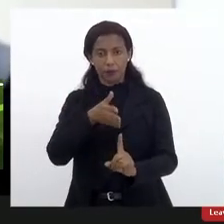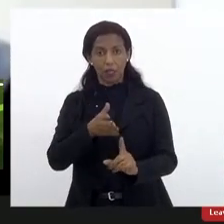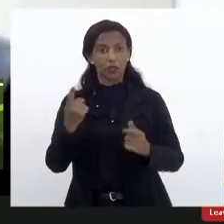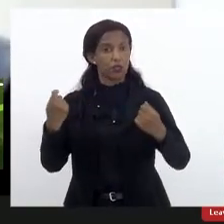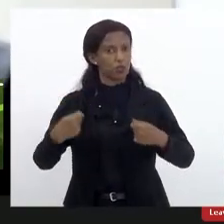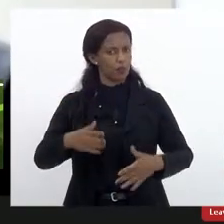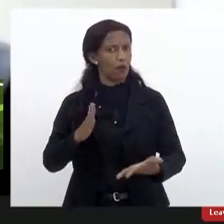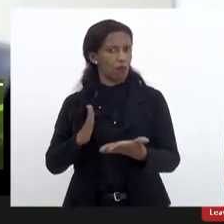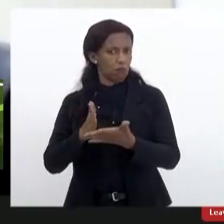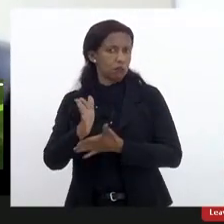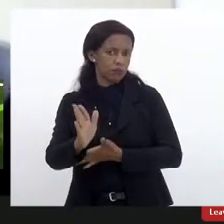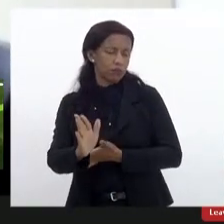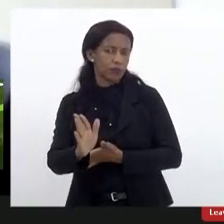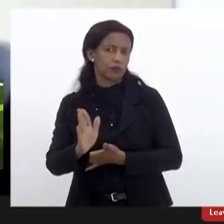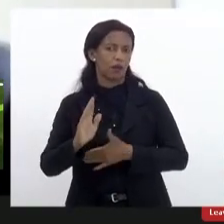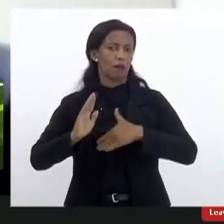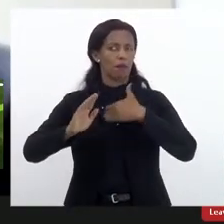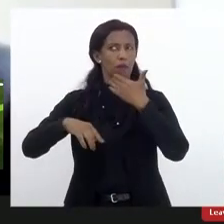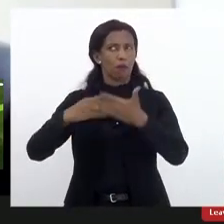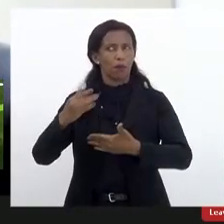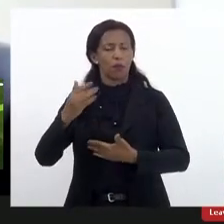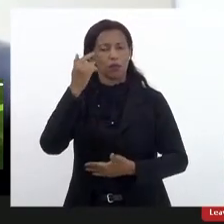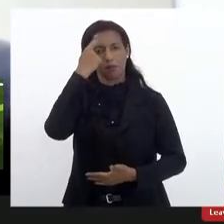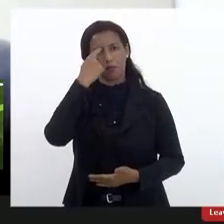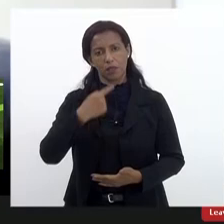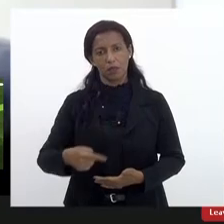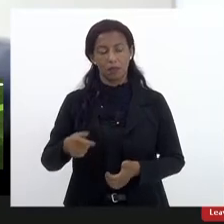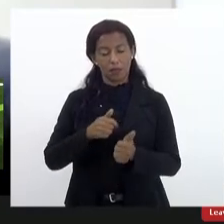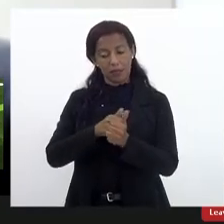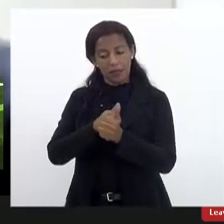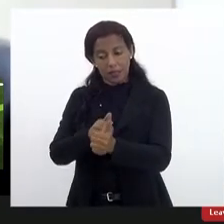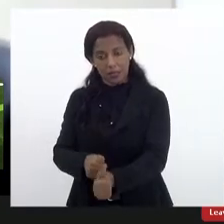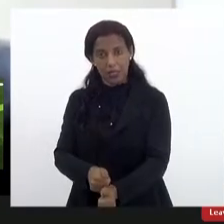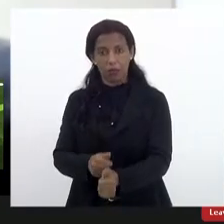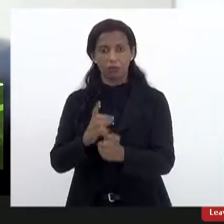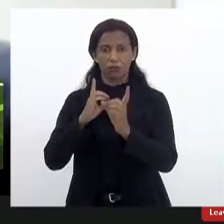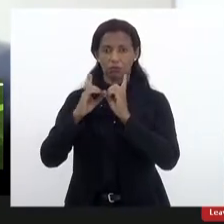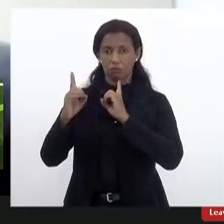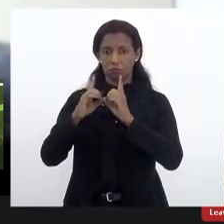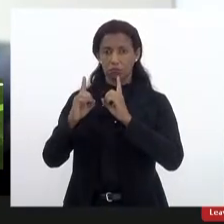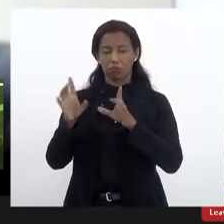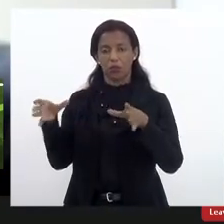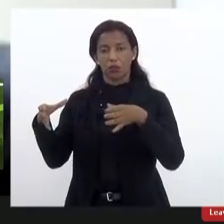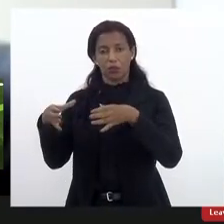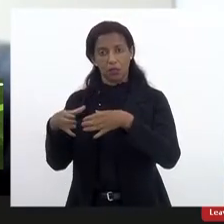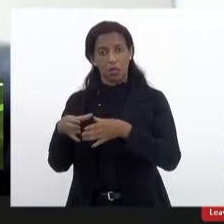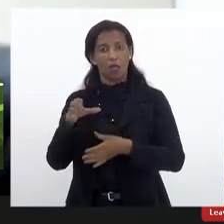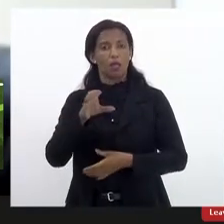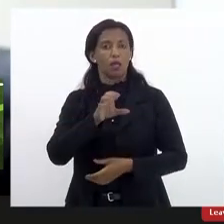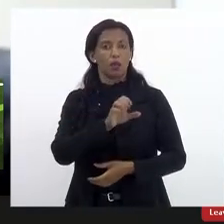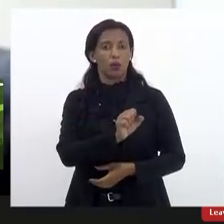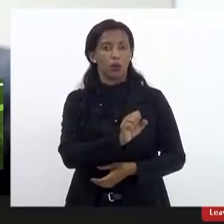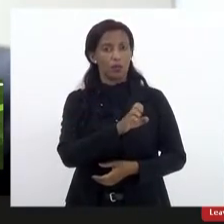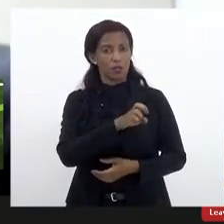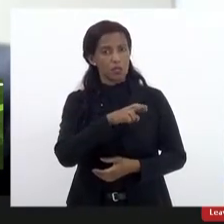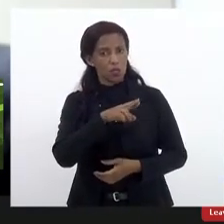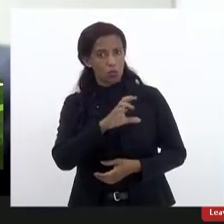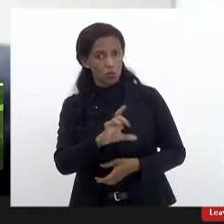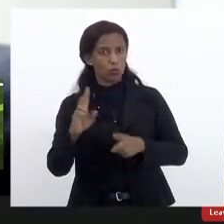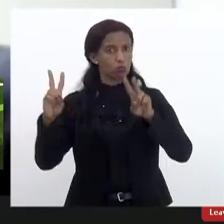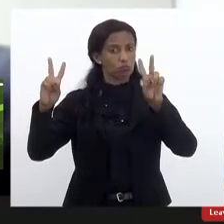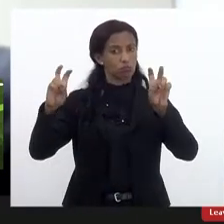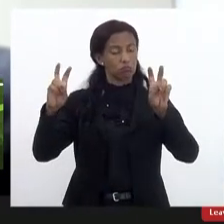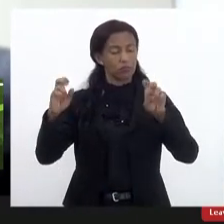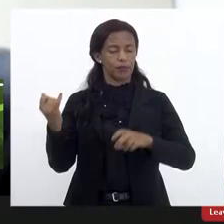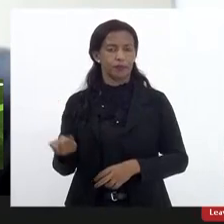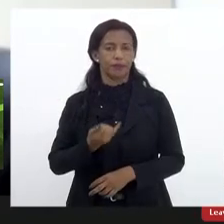espera aprovar nas próximas semanas e seguir nesse diálogo com o Conselho e com a Secretaria de Educação sobre esse tema tão